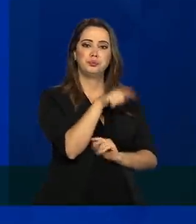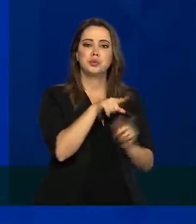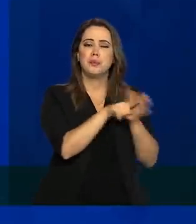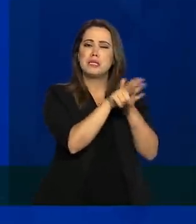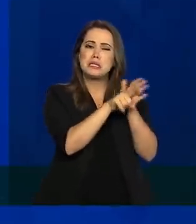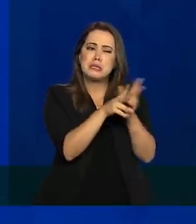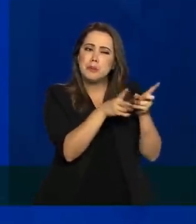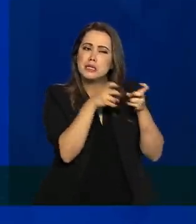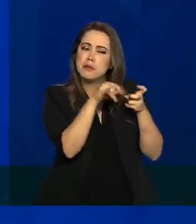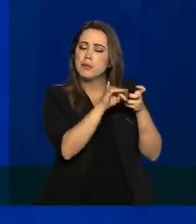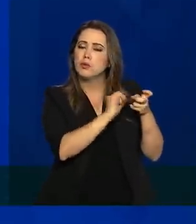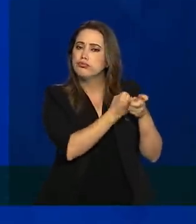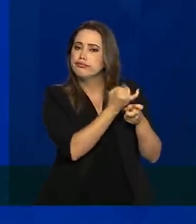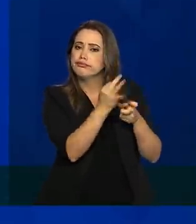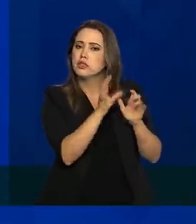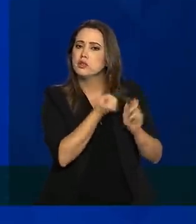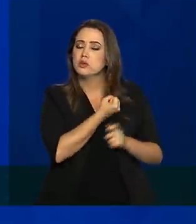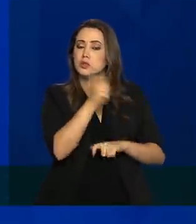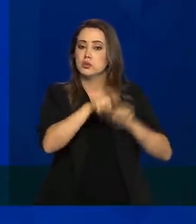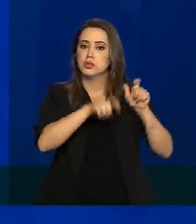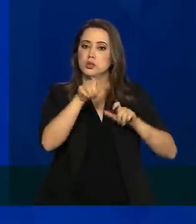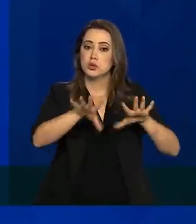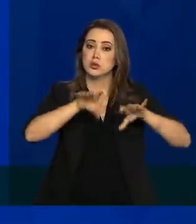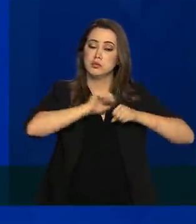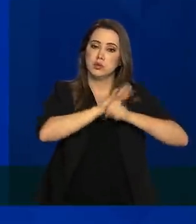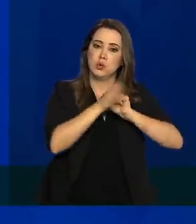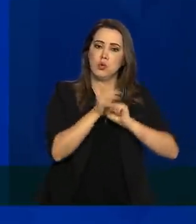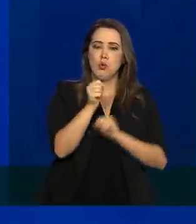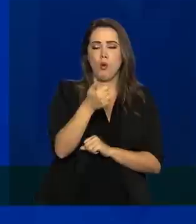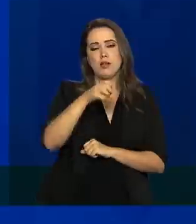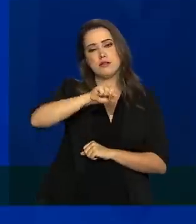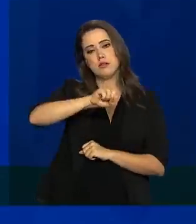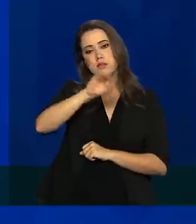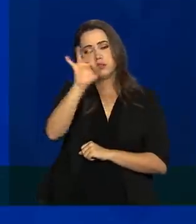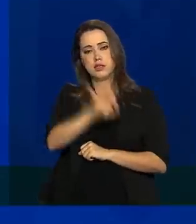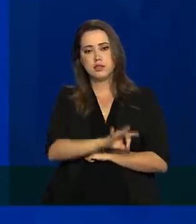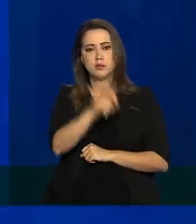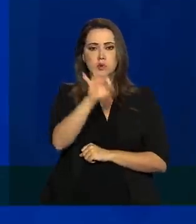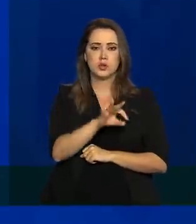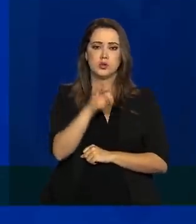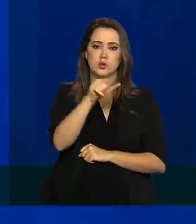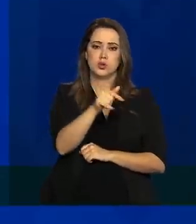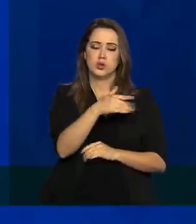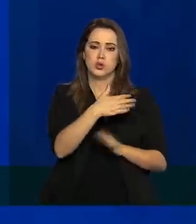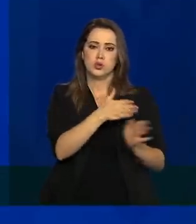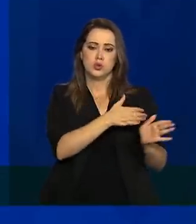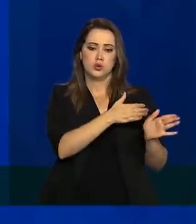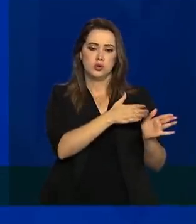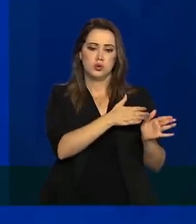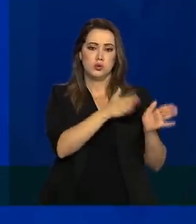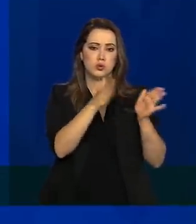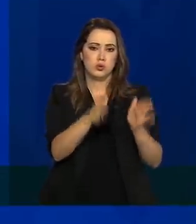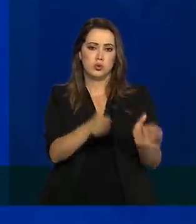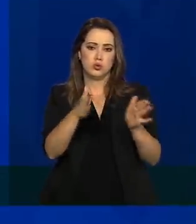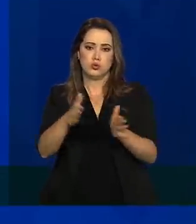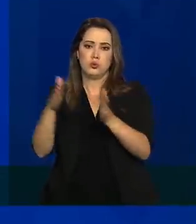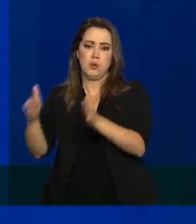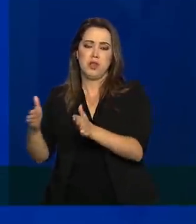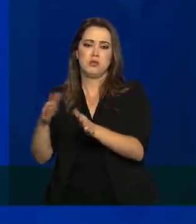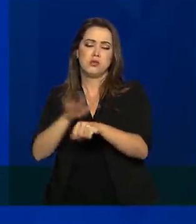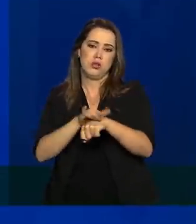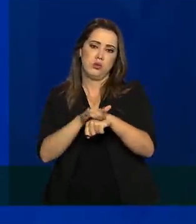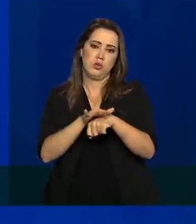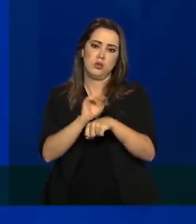infectadas pelo coronavírus, quase 80%, também em todas as fases da doença,